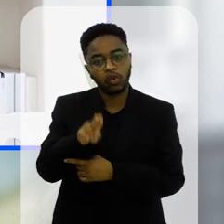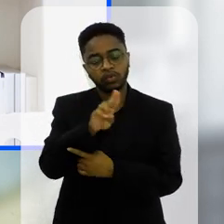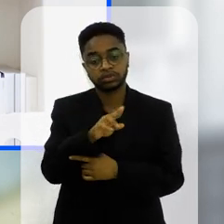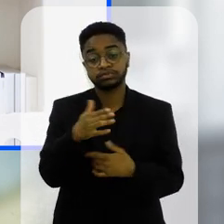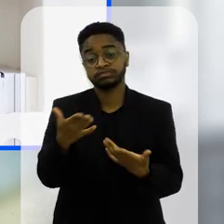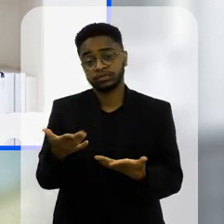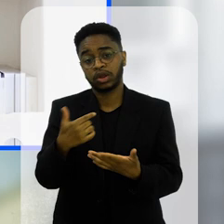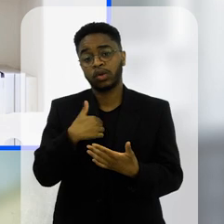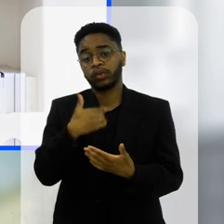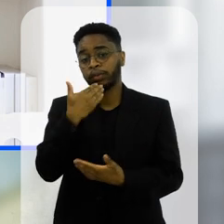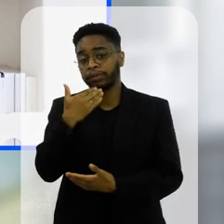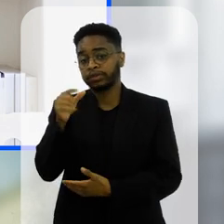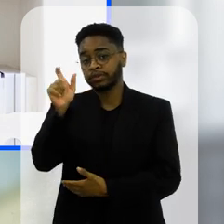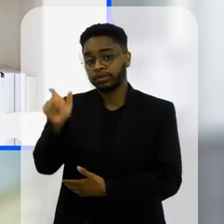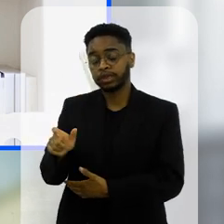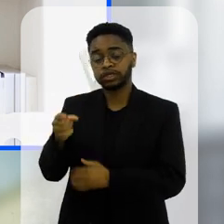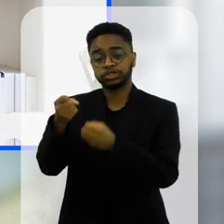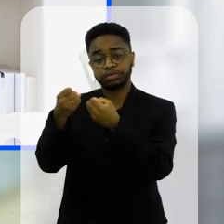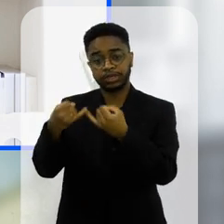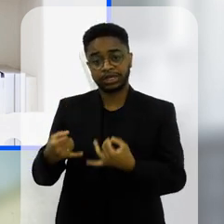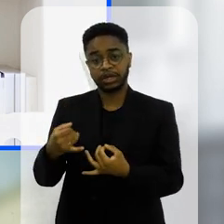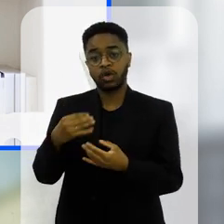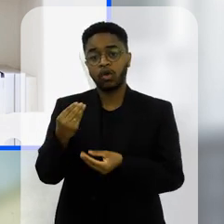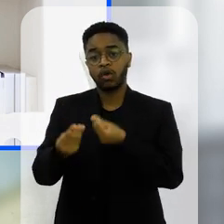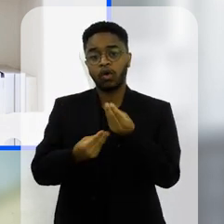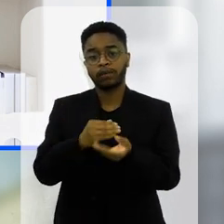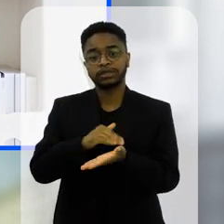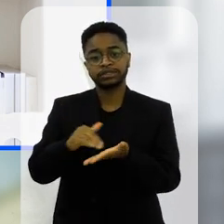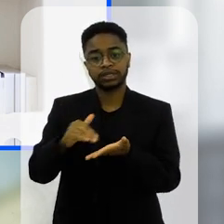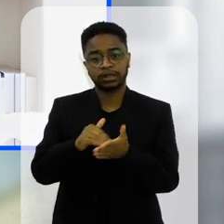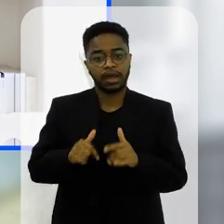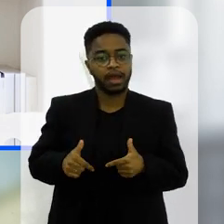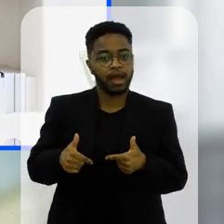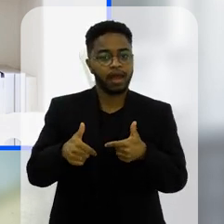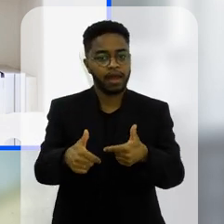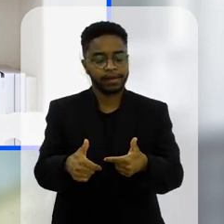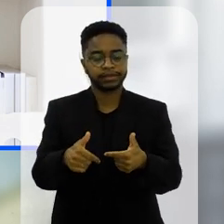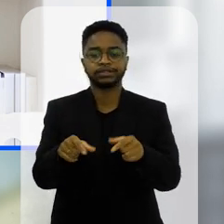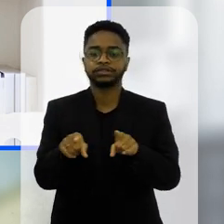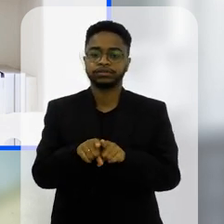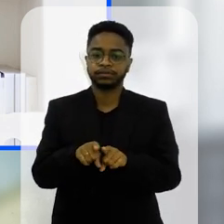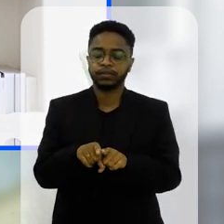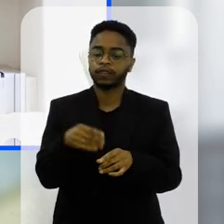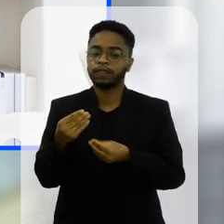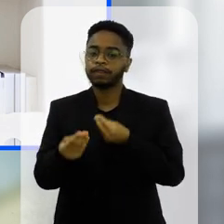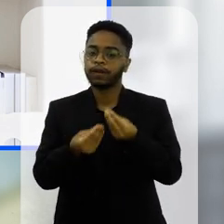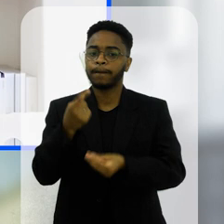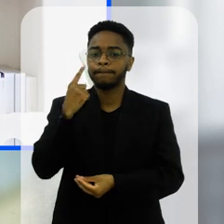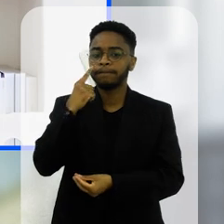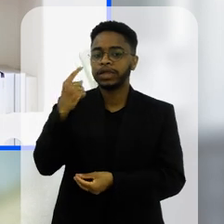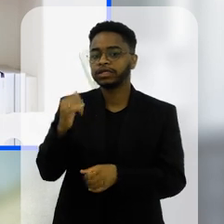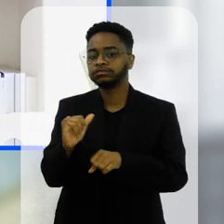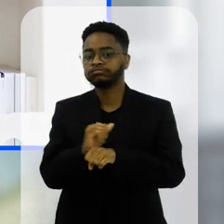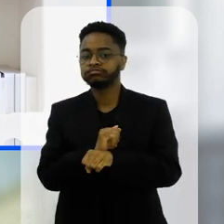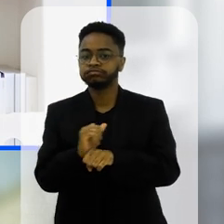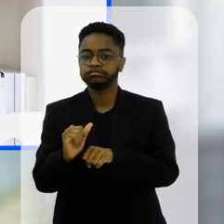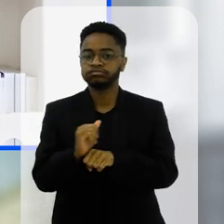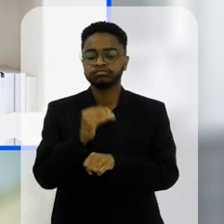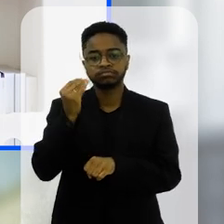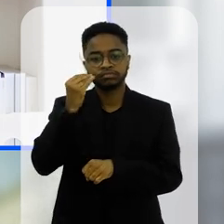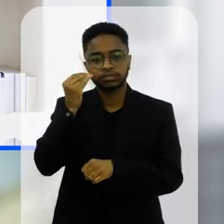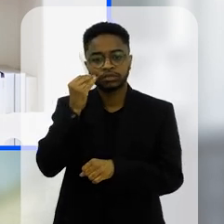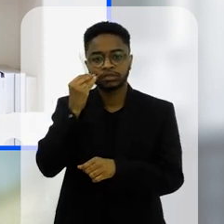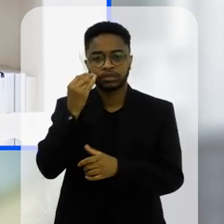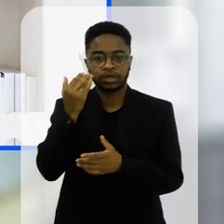queria que você falasse pra gente se a secretaria vem atuando nesse sentido também e pensando em formas de